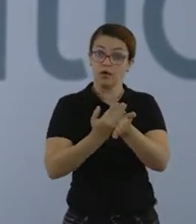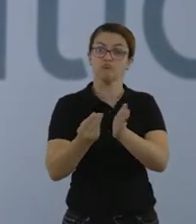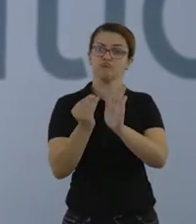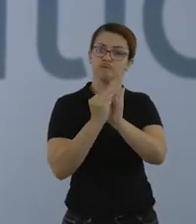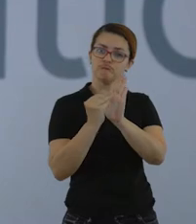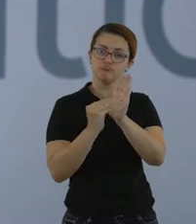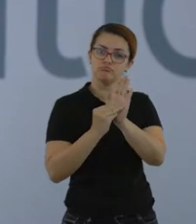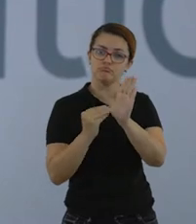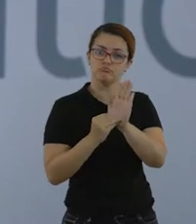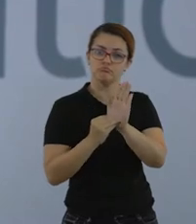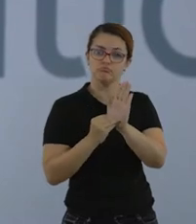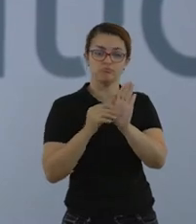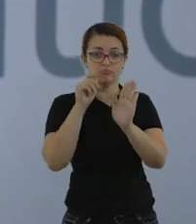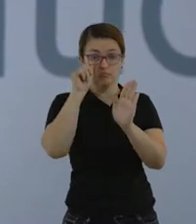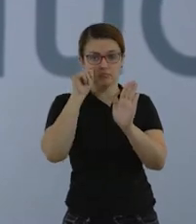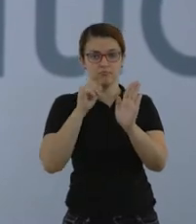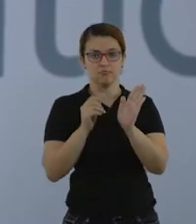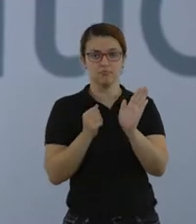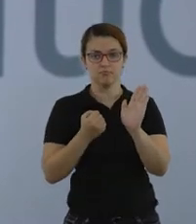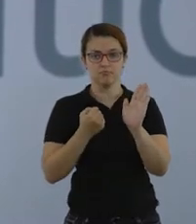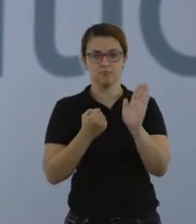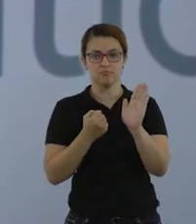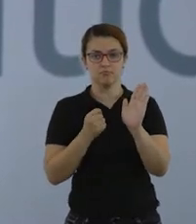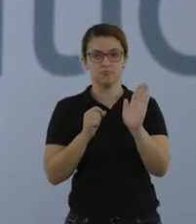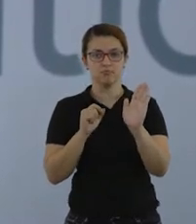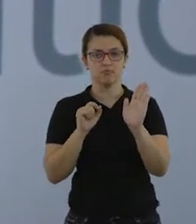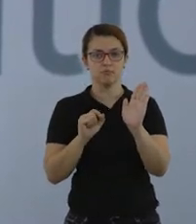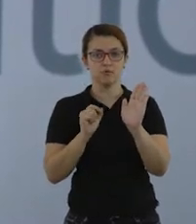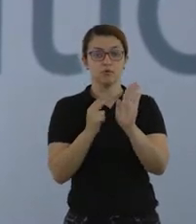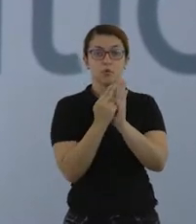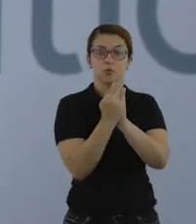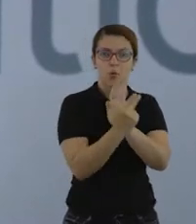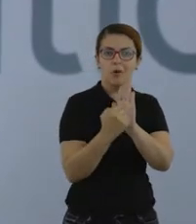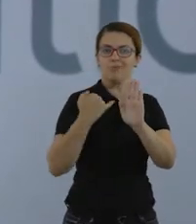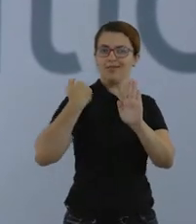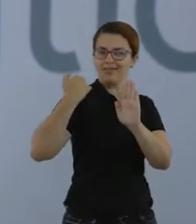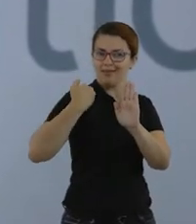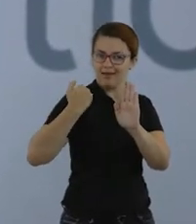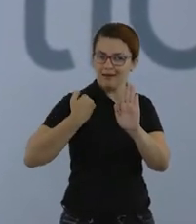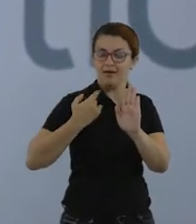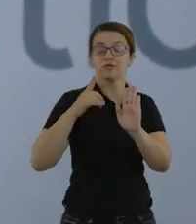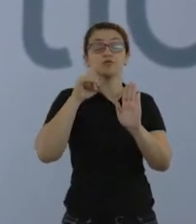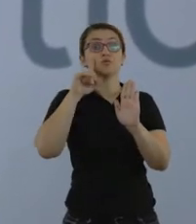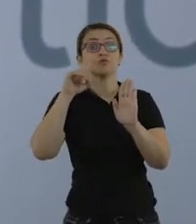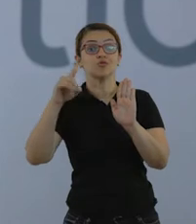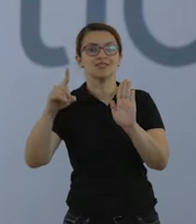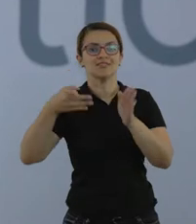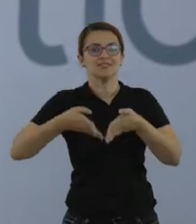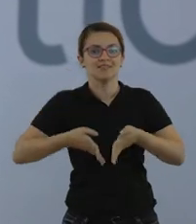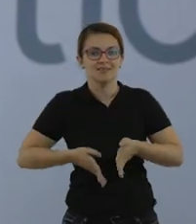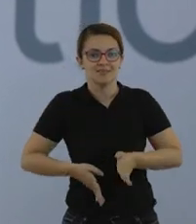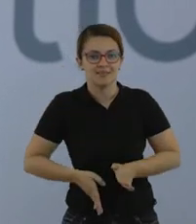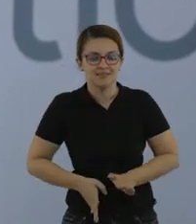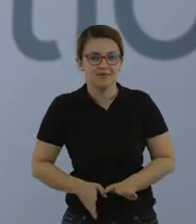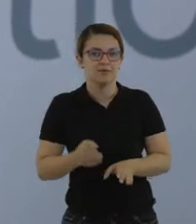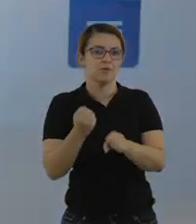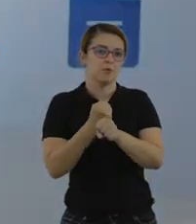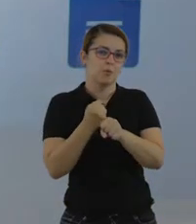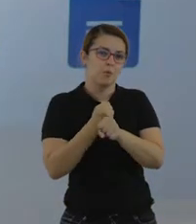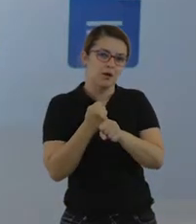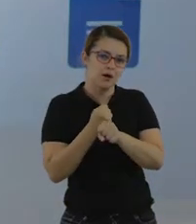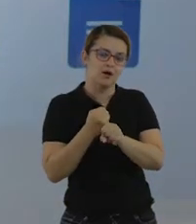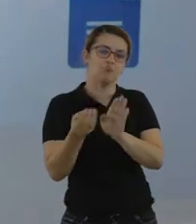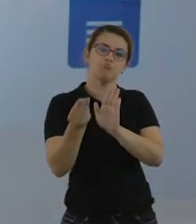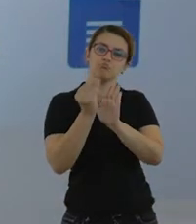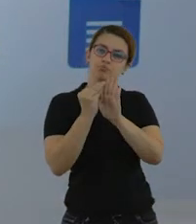caderno o seu nome completo, a sua idade, a sua data de nascimento, contendo o